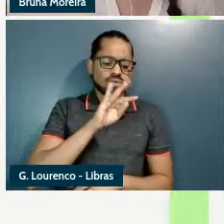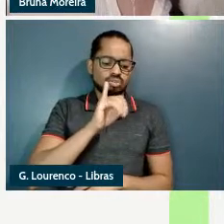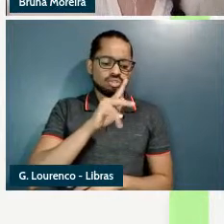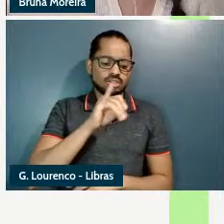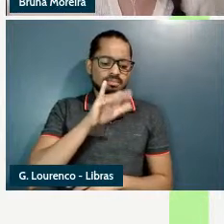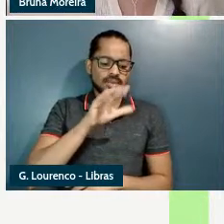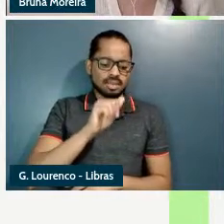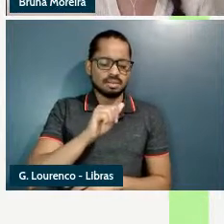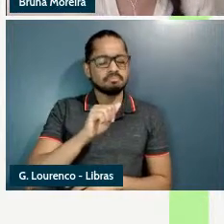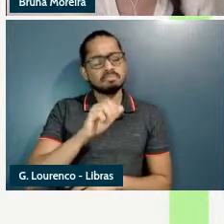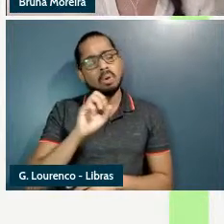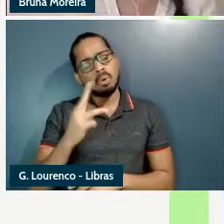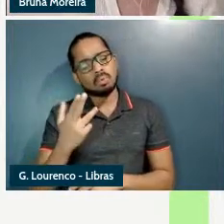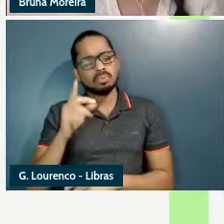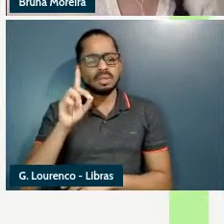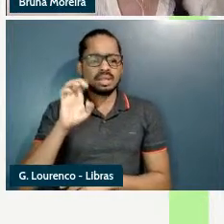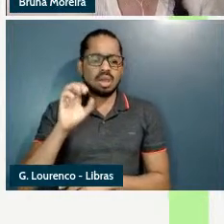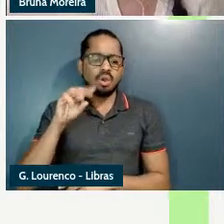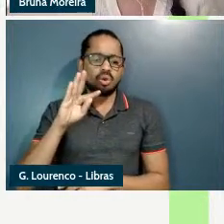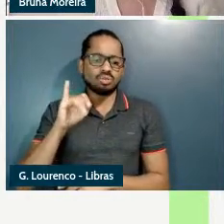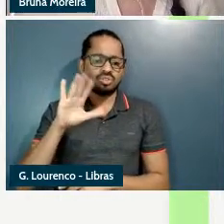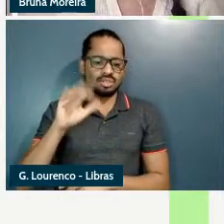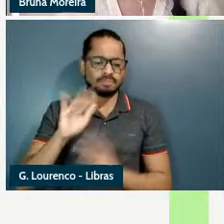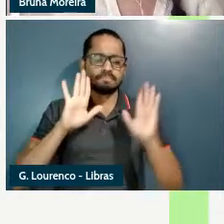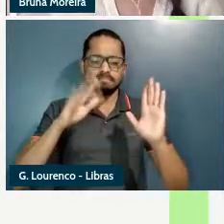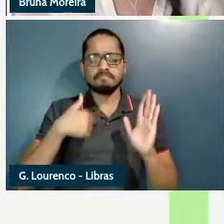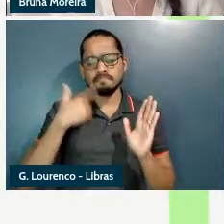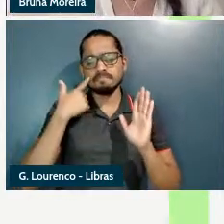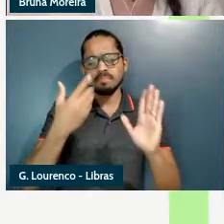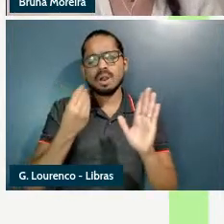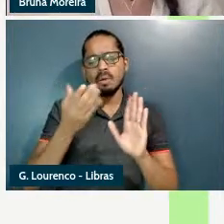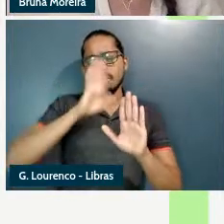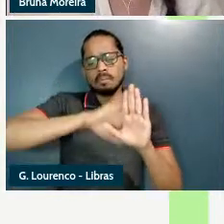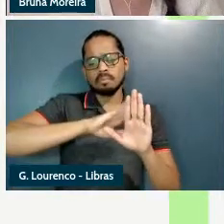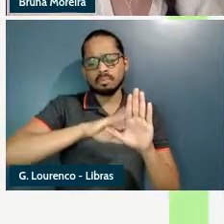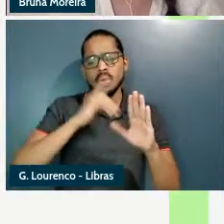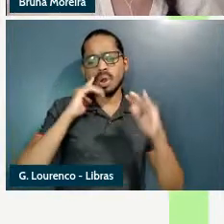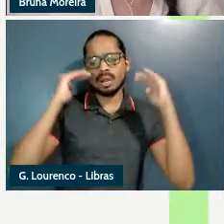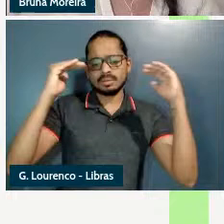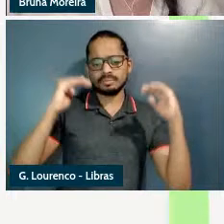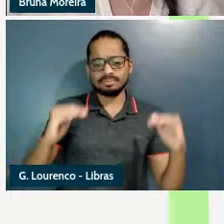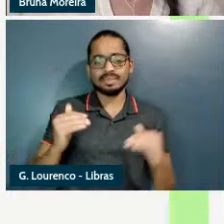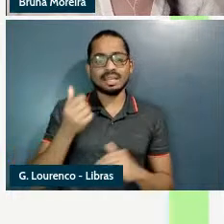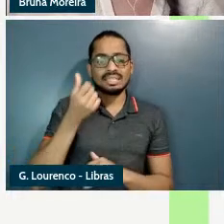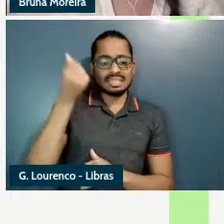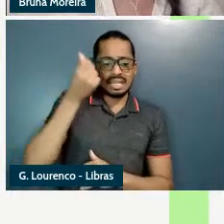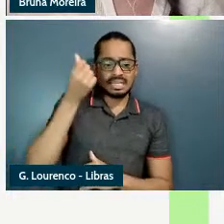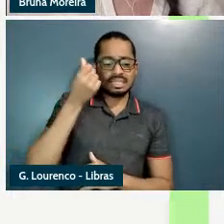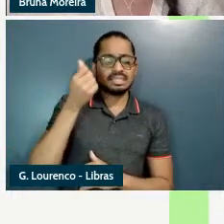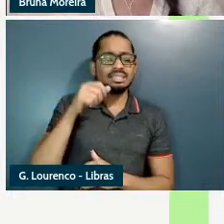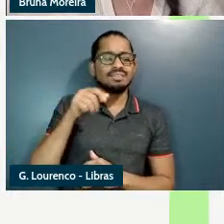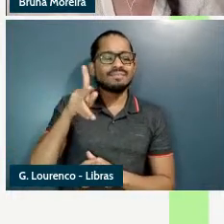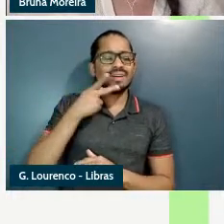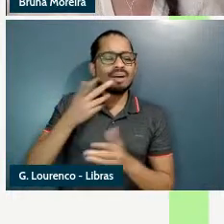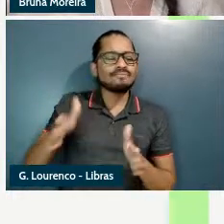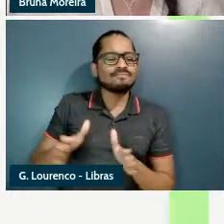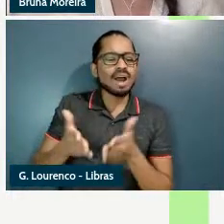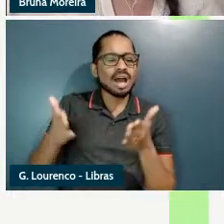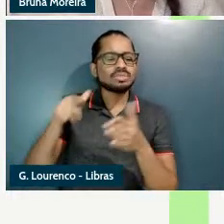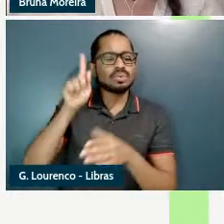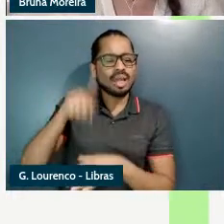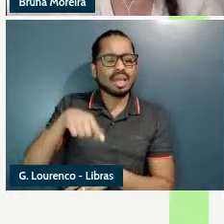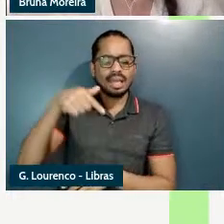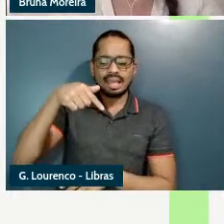raciocínio modal que está por trás dessas classes então o vaso é quebrável ou passível de ser quebrado em virtude de suas